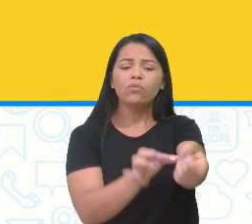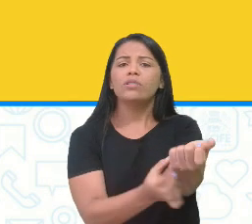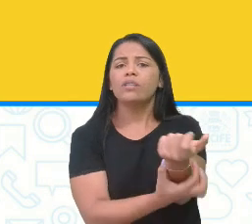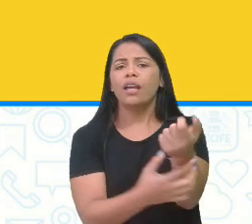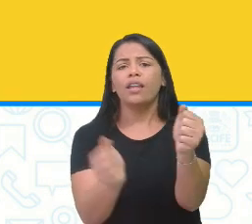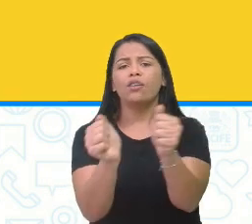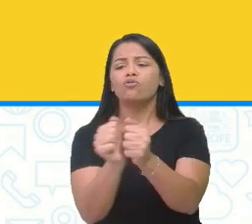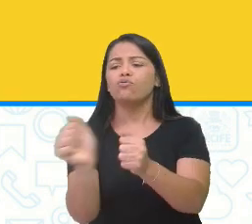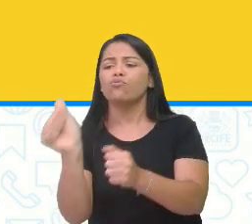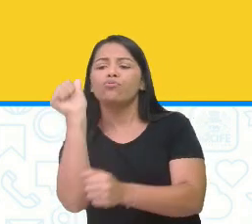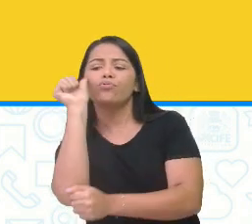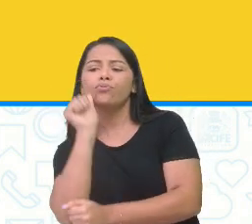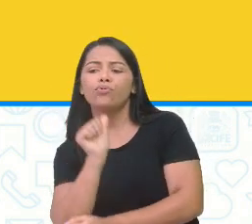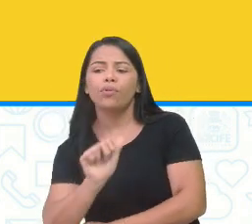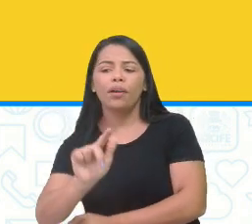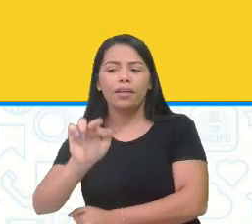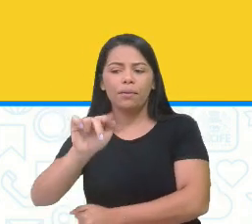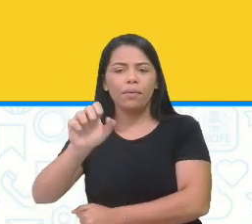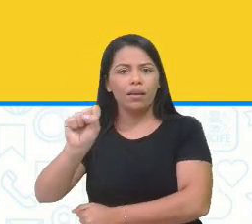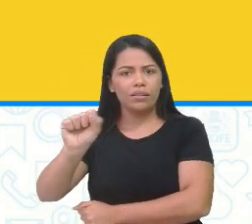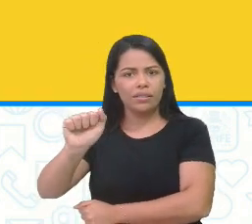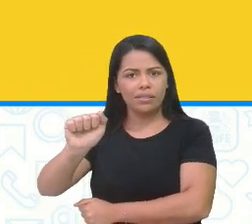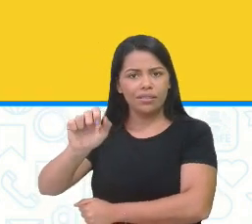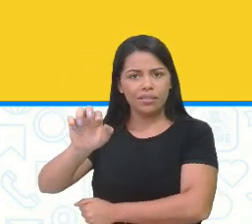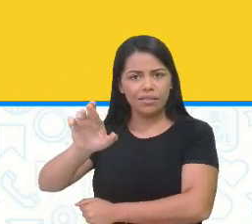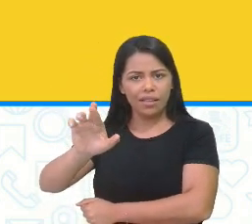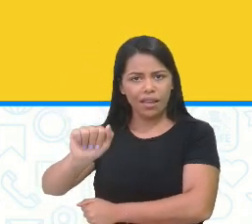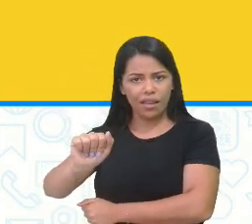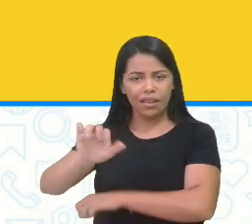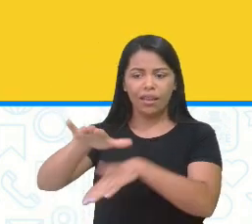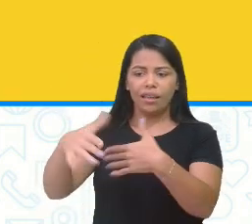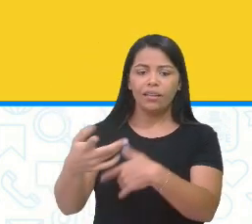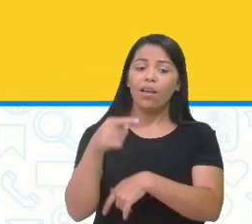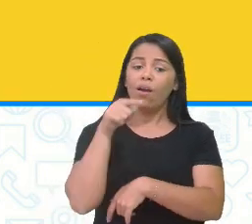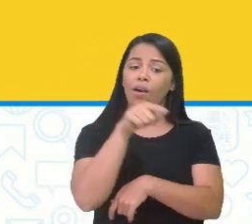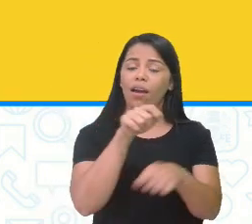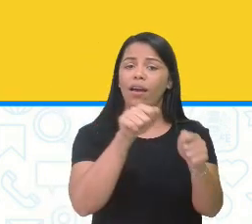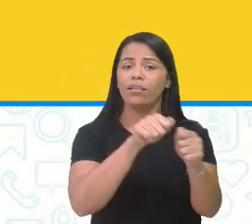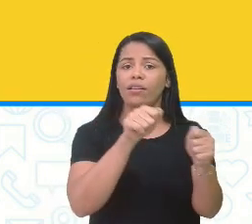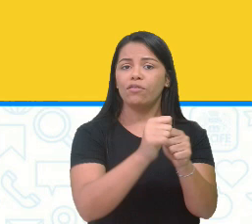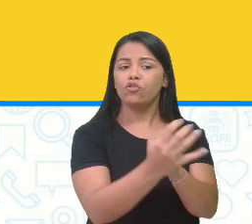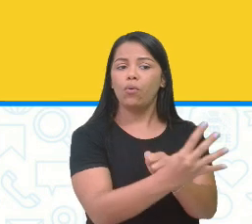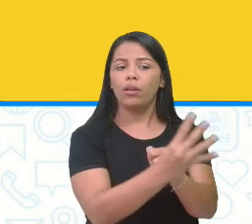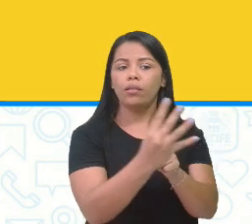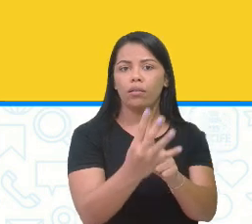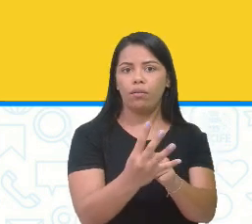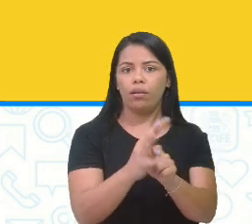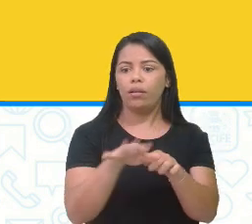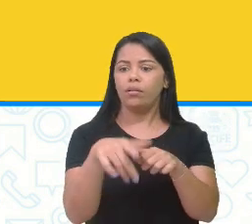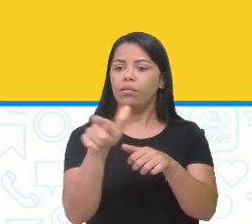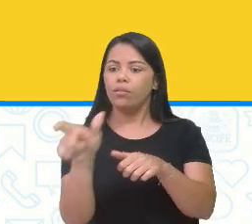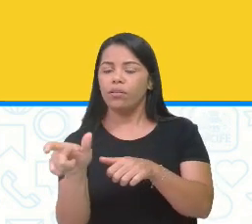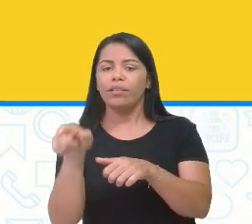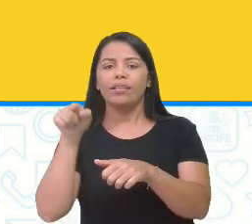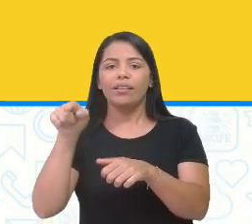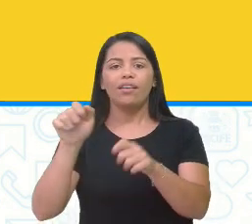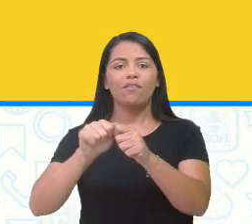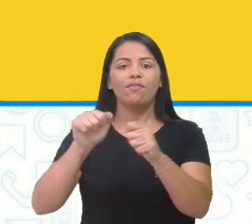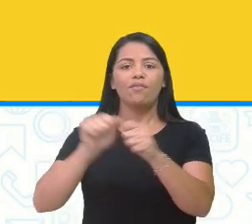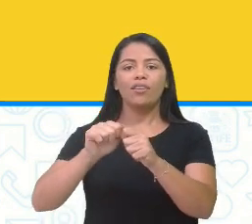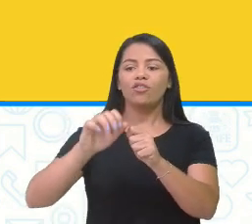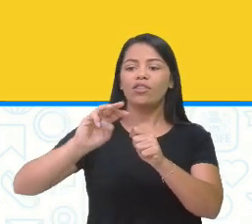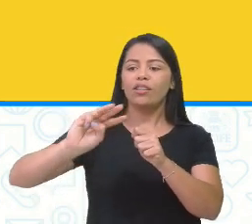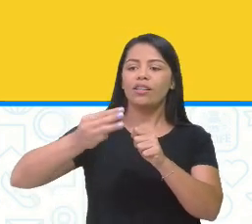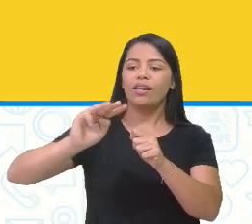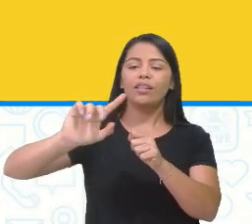Com a sua irmã Sara. Ana fez 44 pulseiras e Sara 32